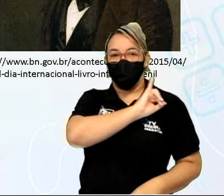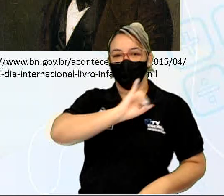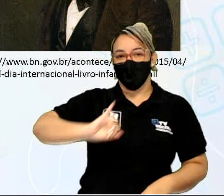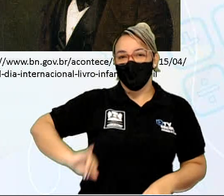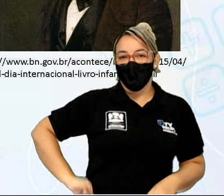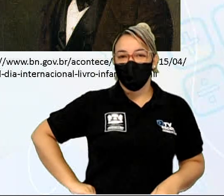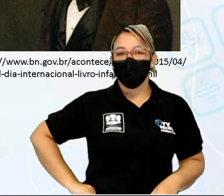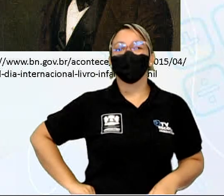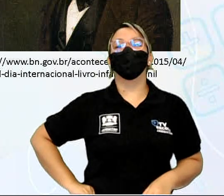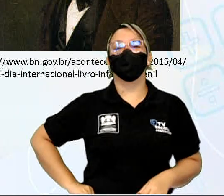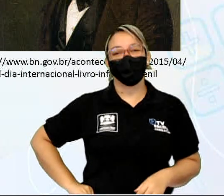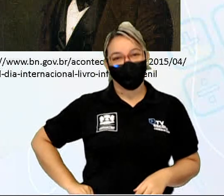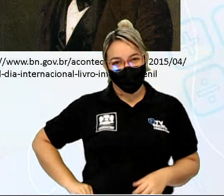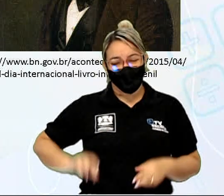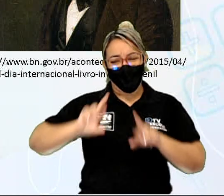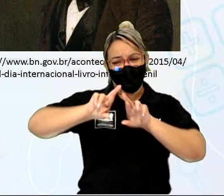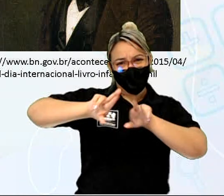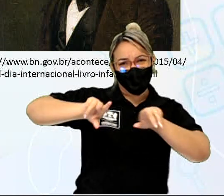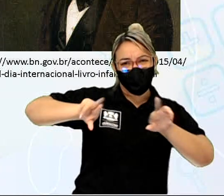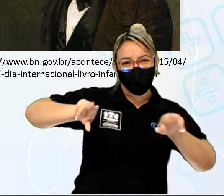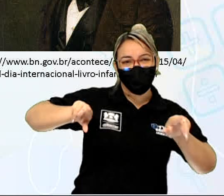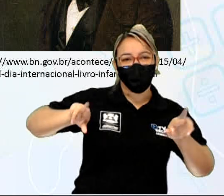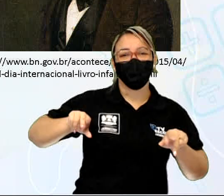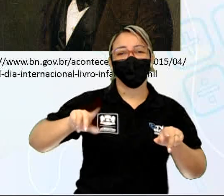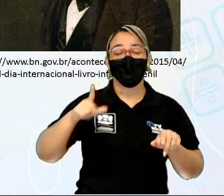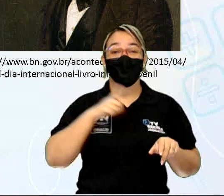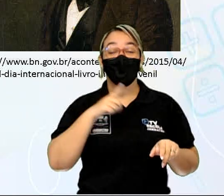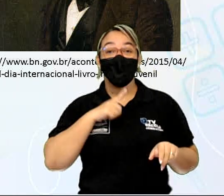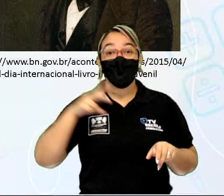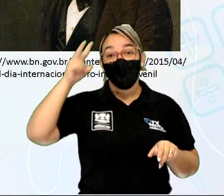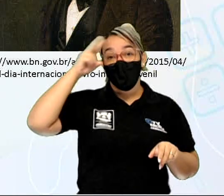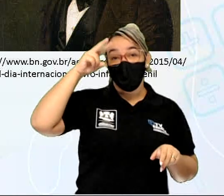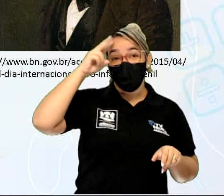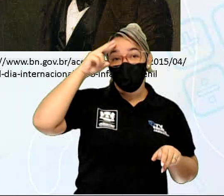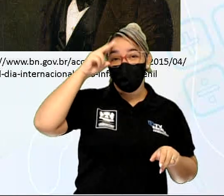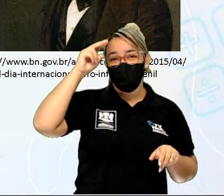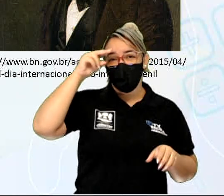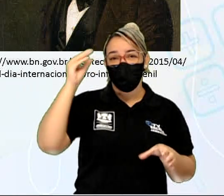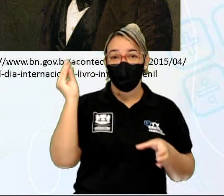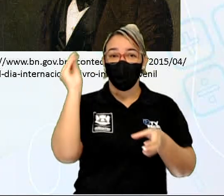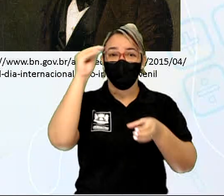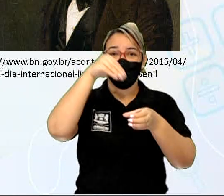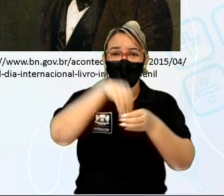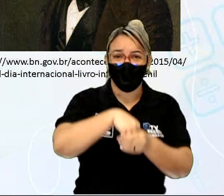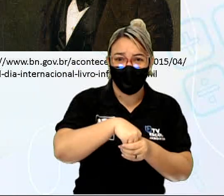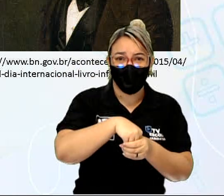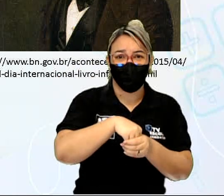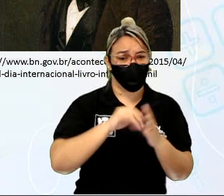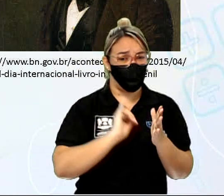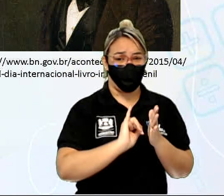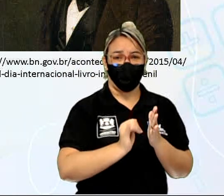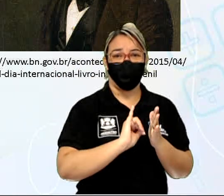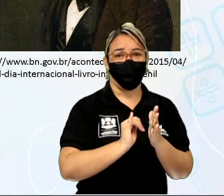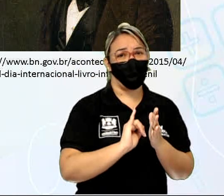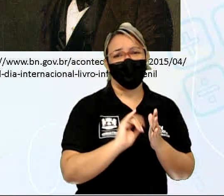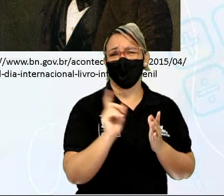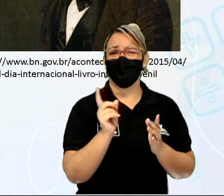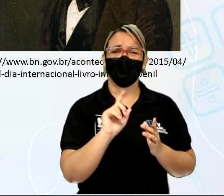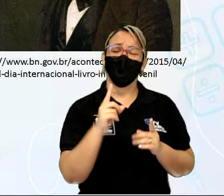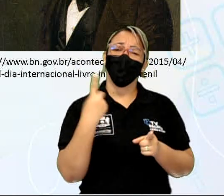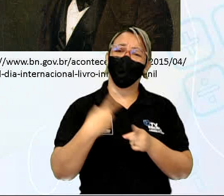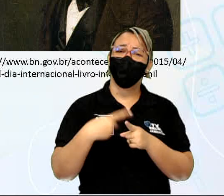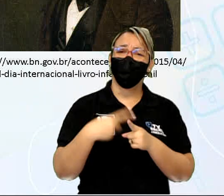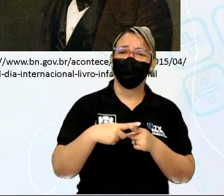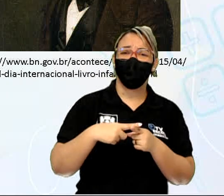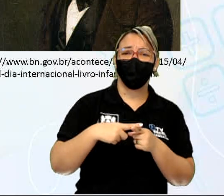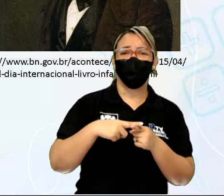Henderson, elas não se encaixam muito bem dentro dos contos de fada, por nem todas